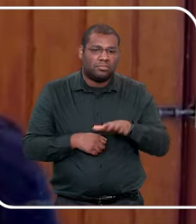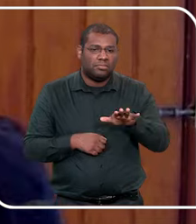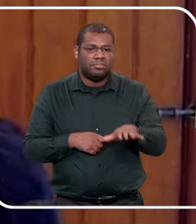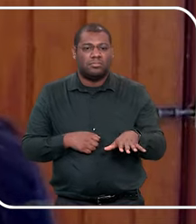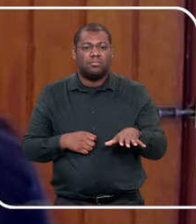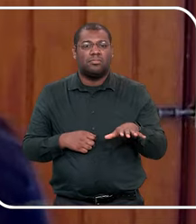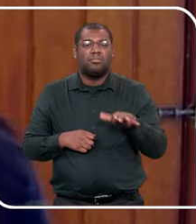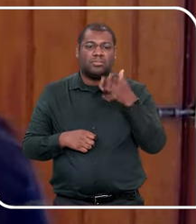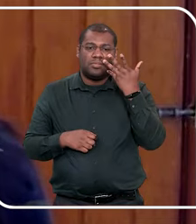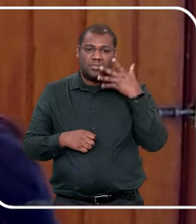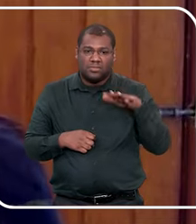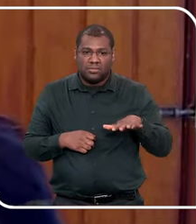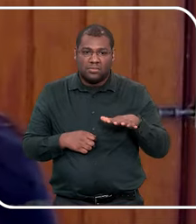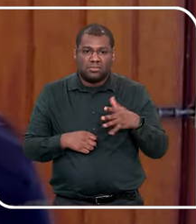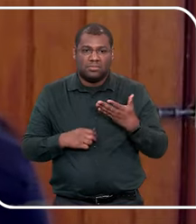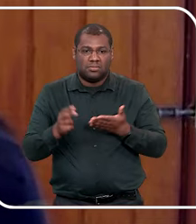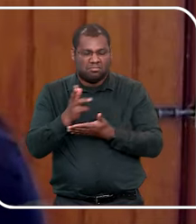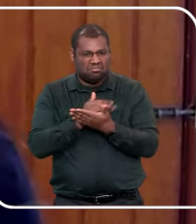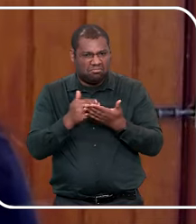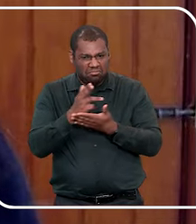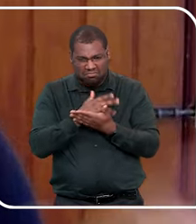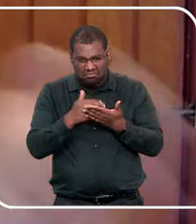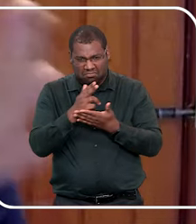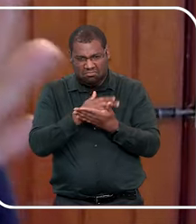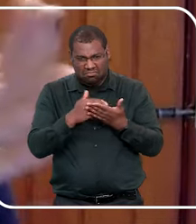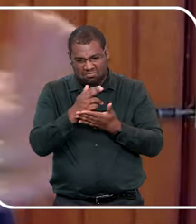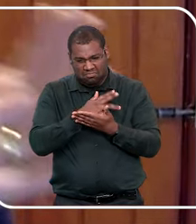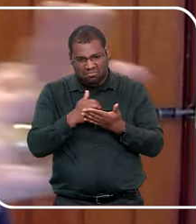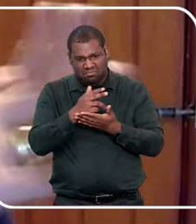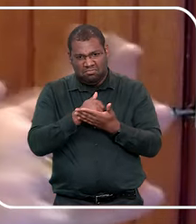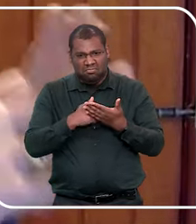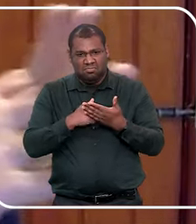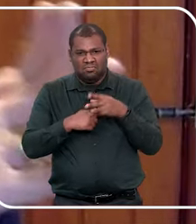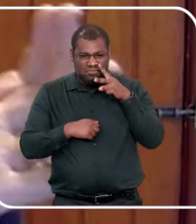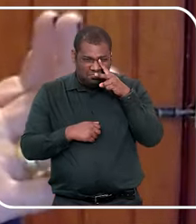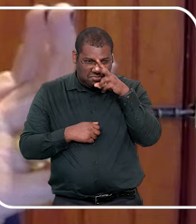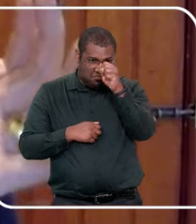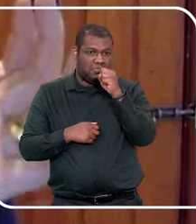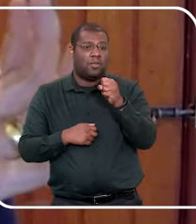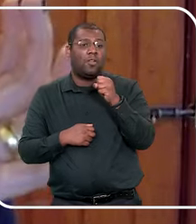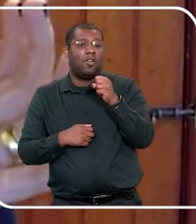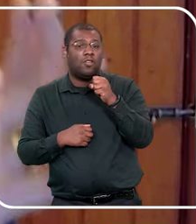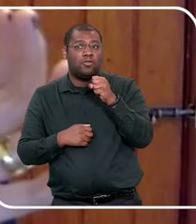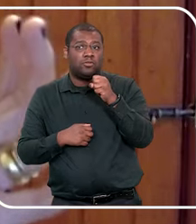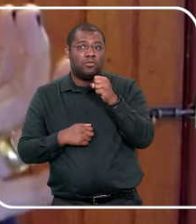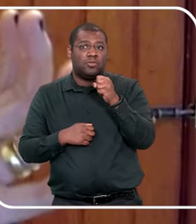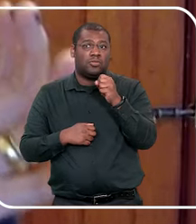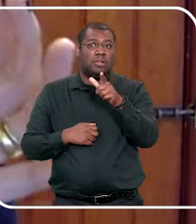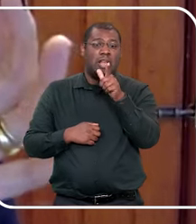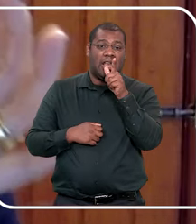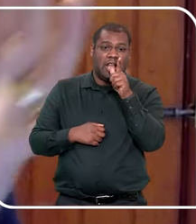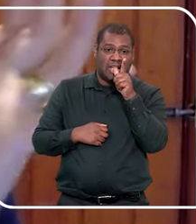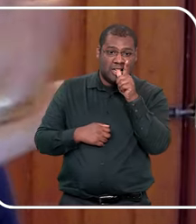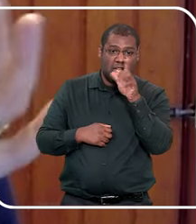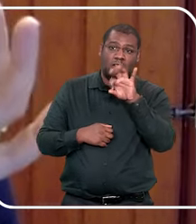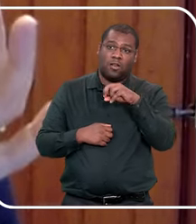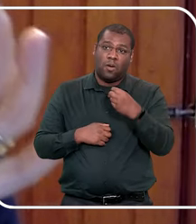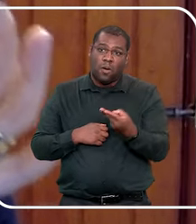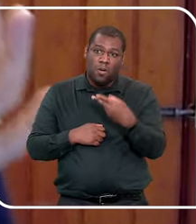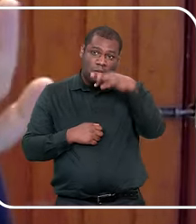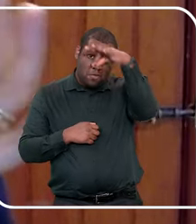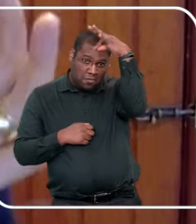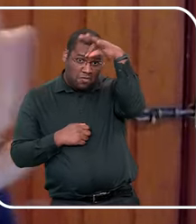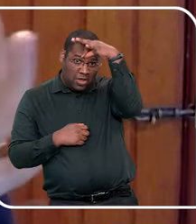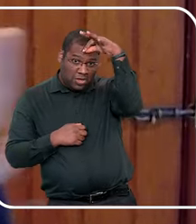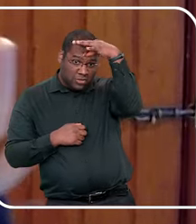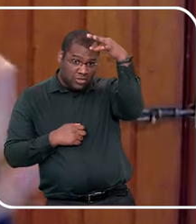na partinha íntima dela, ou na partinha íntima da outra pessoa que ela desenhou, e faz aquele rabisco forte quase rasgando o papel, na parte íntima, é,